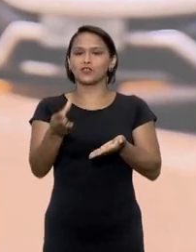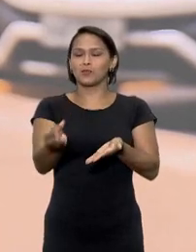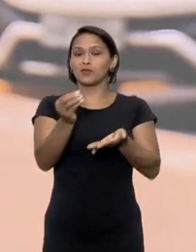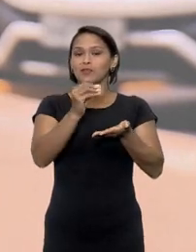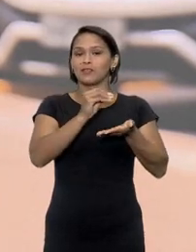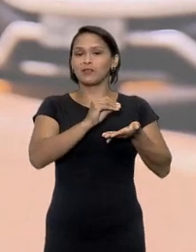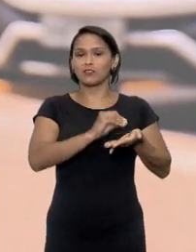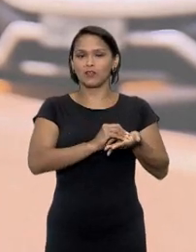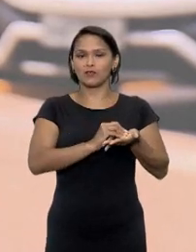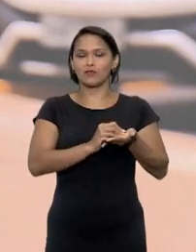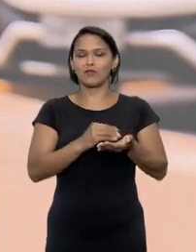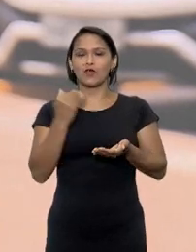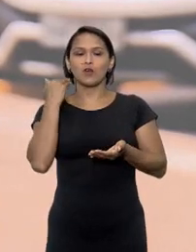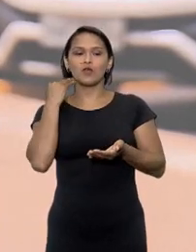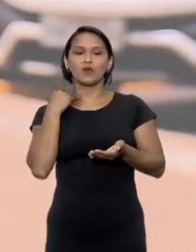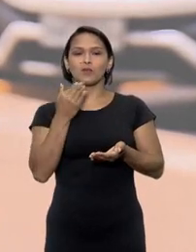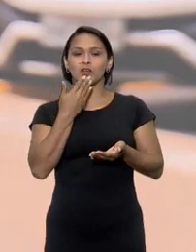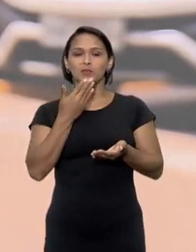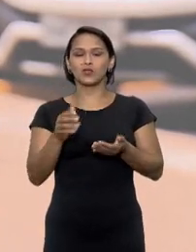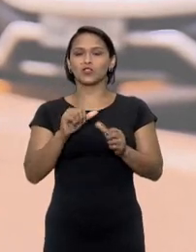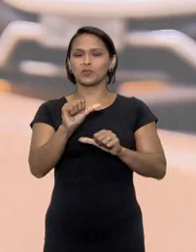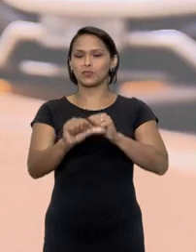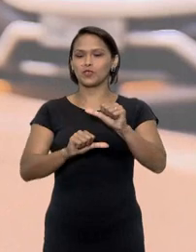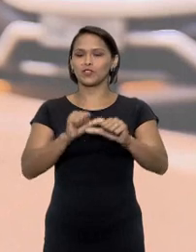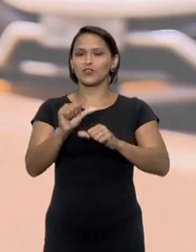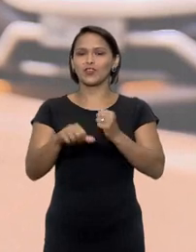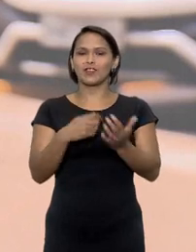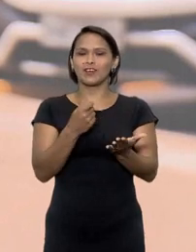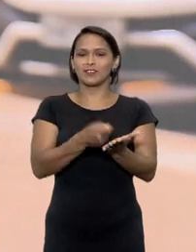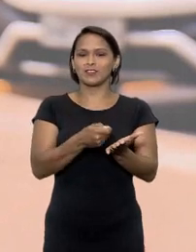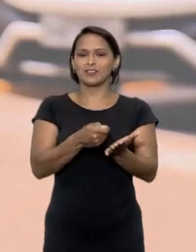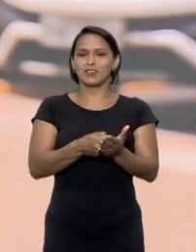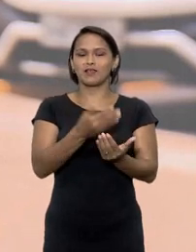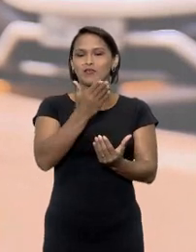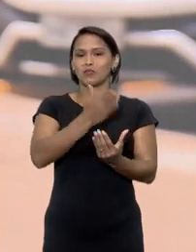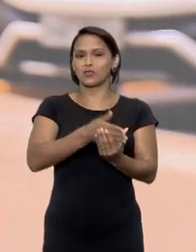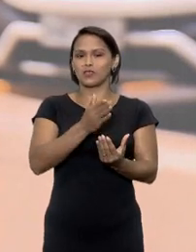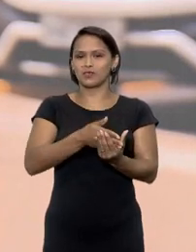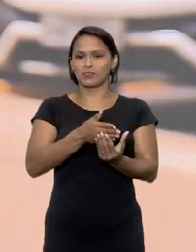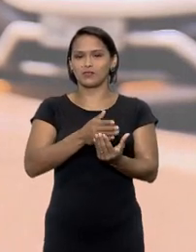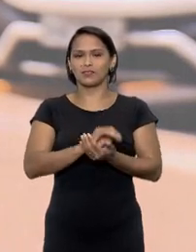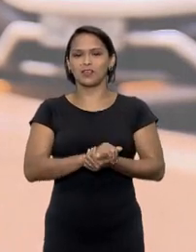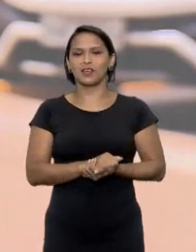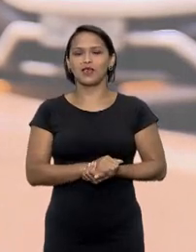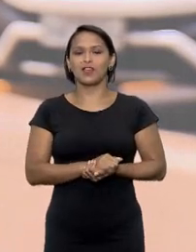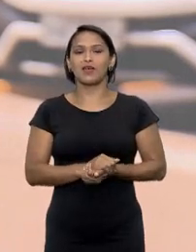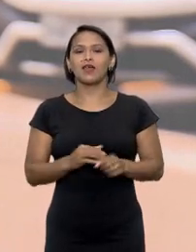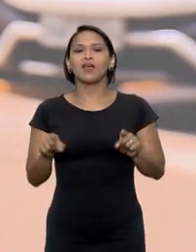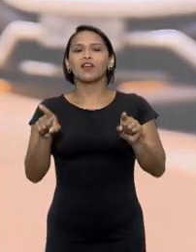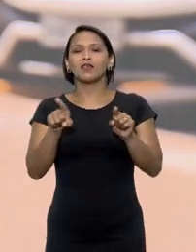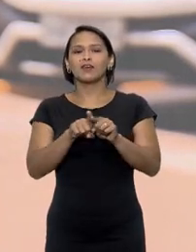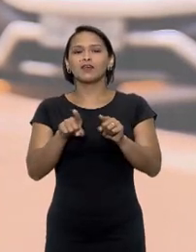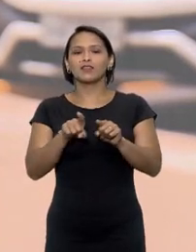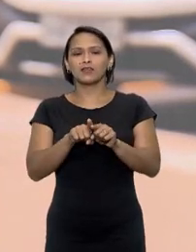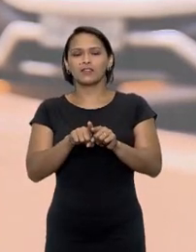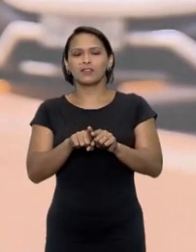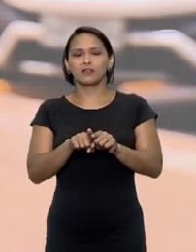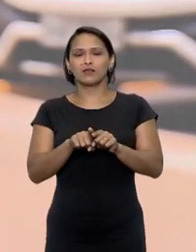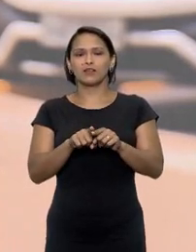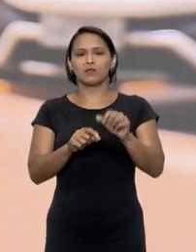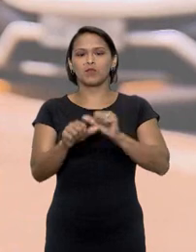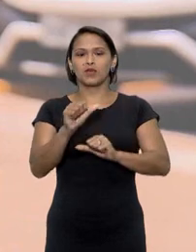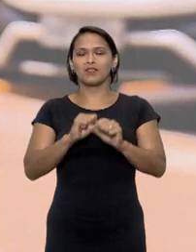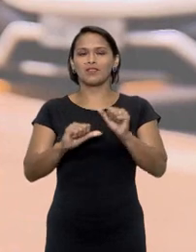recuperar o automóvel o banco pediu a conversão da busca em ação executiva para cobrar o valor do bem e também o